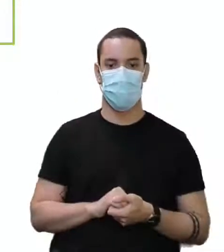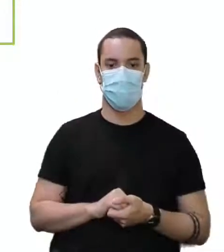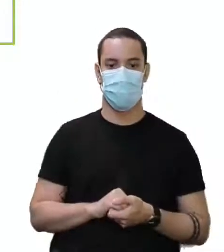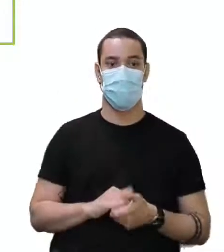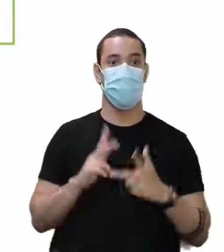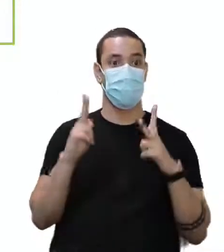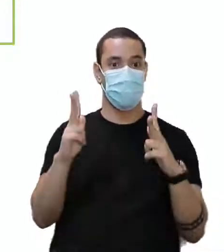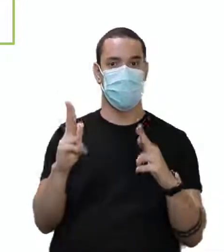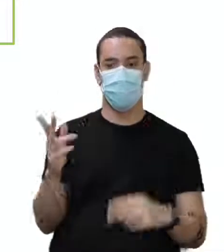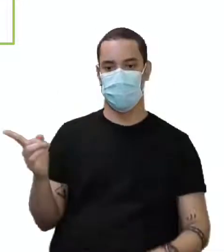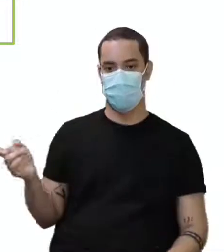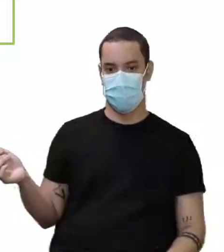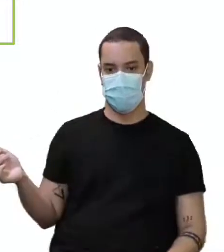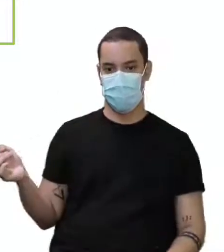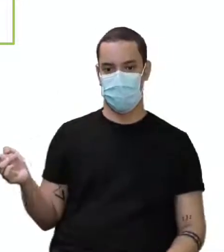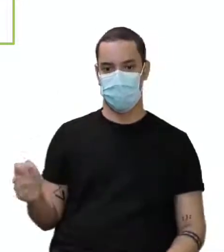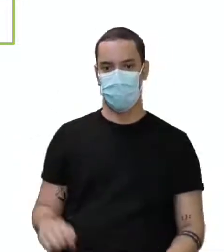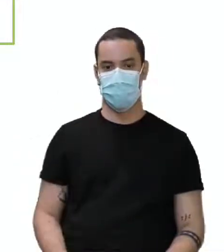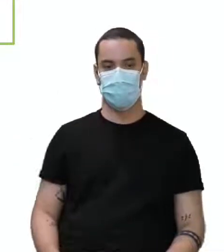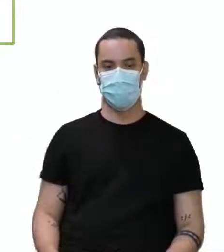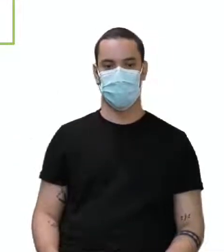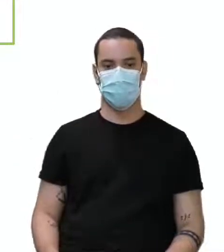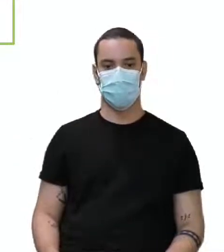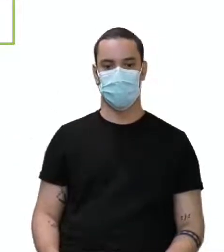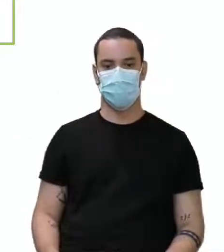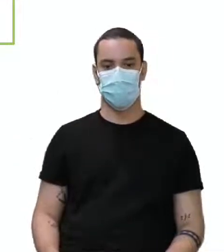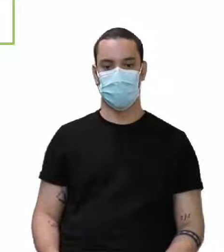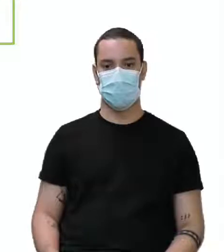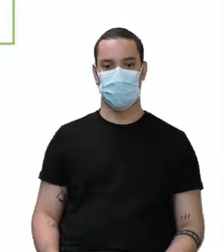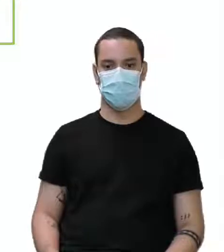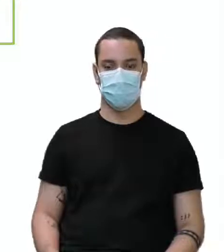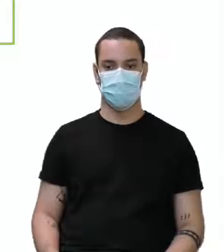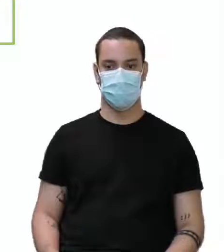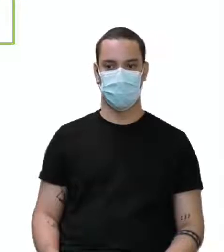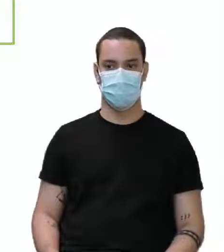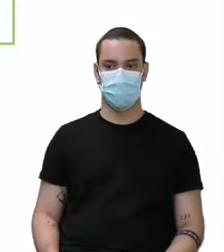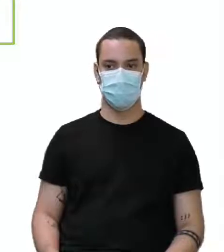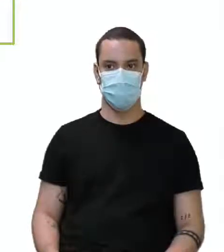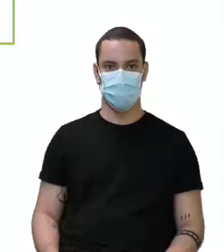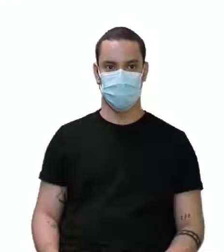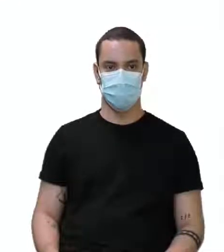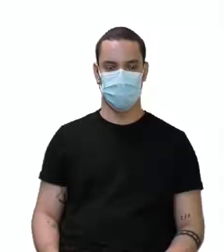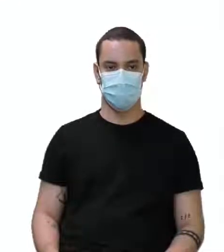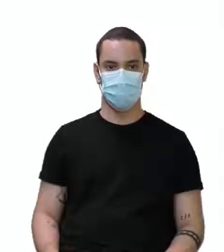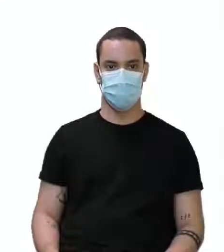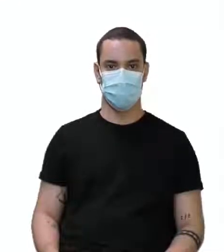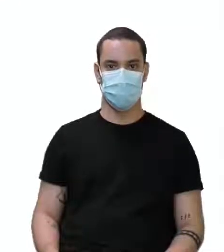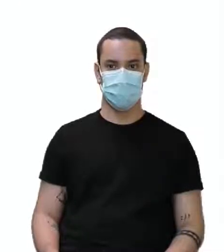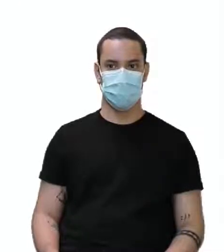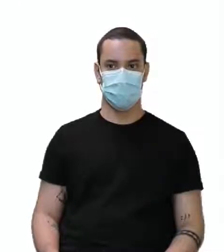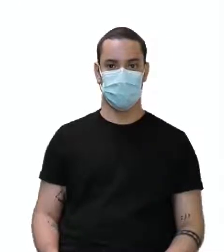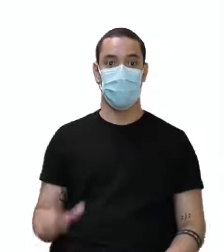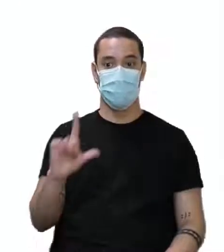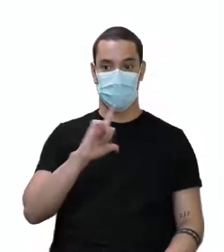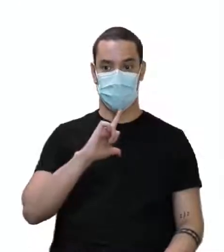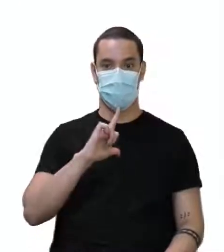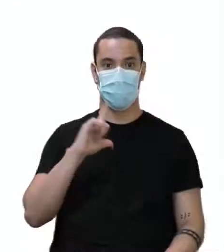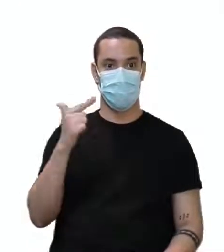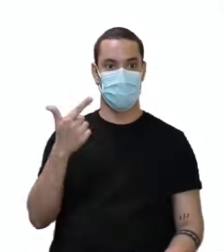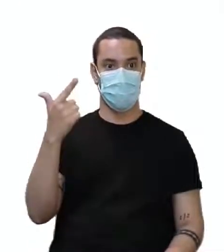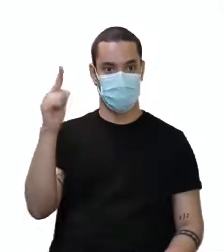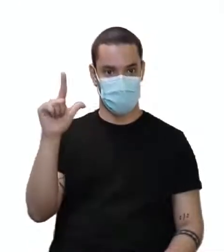vírgula. Sujeito, o verbo to be e a negativa not. Só isso. E aí viemos aqui para a próxima.